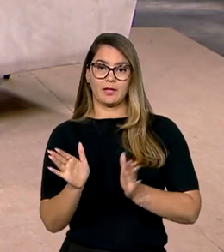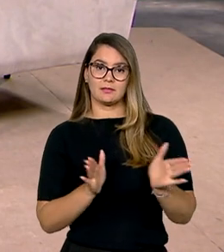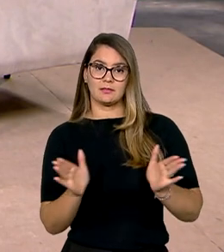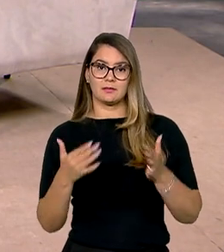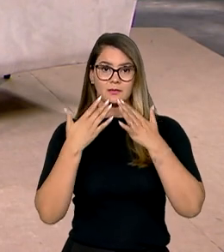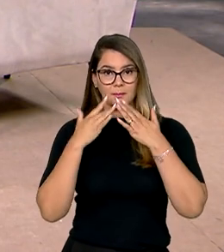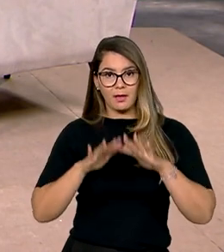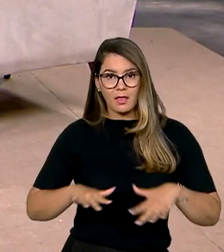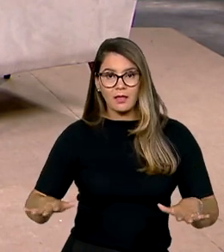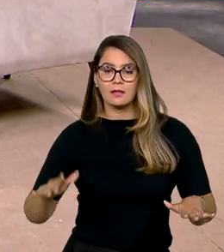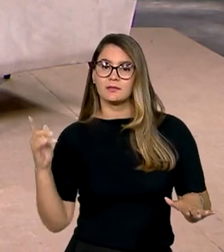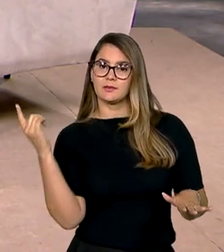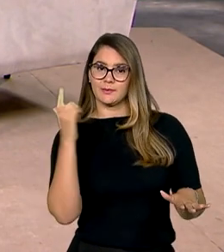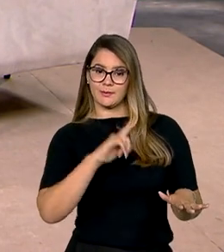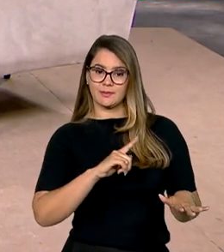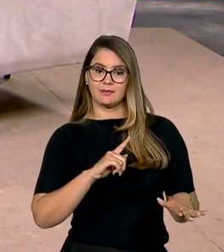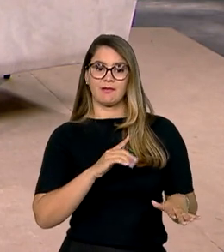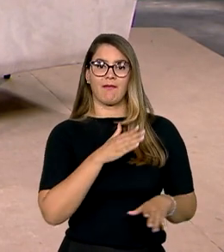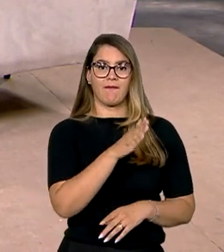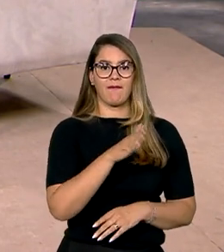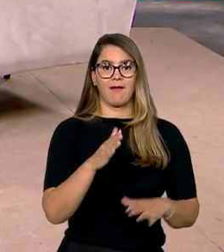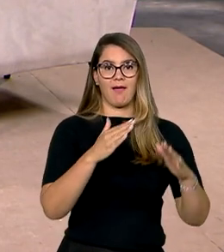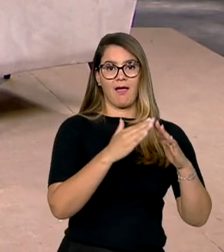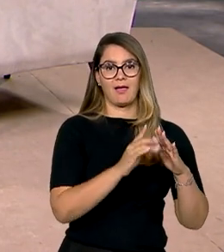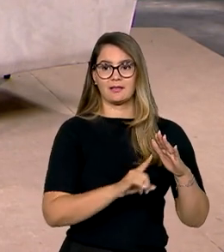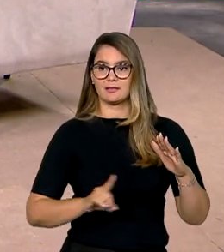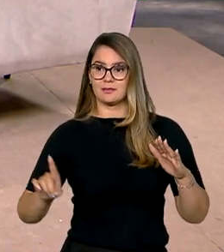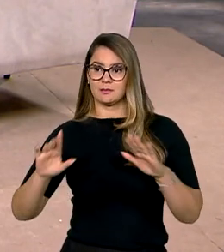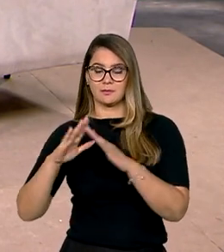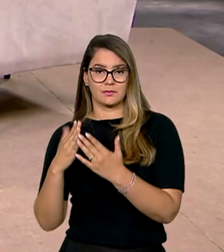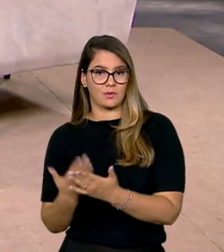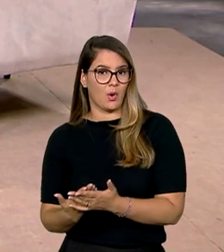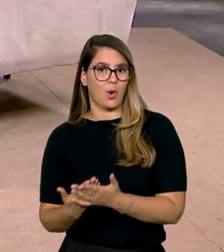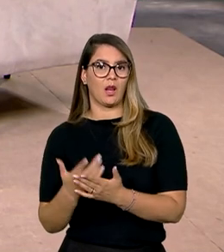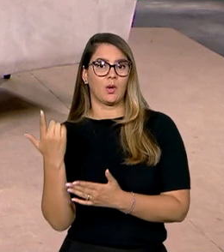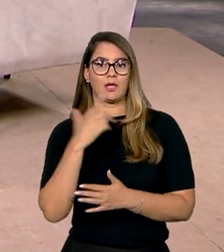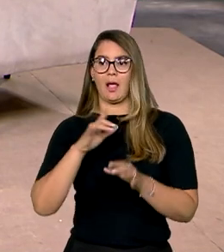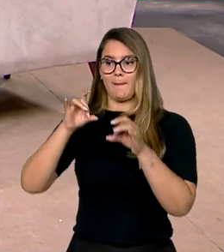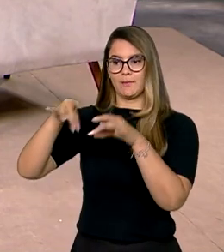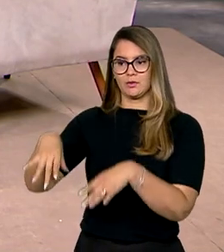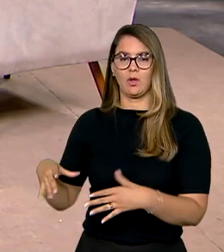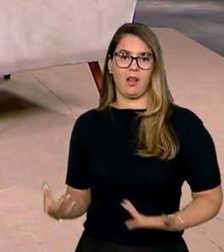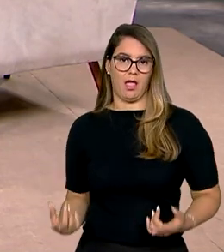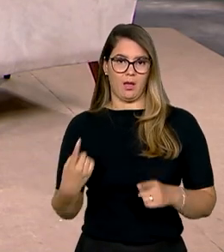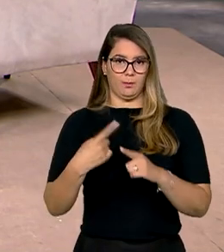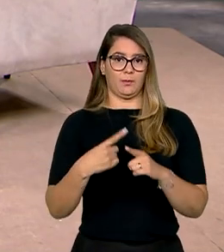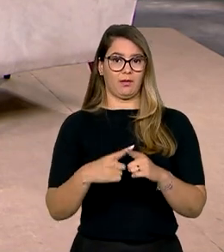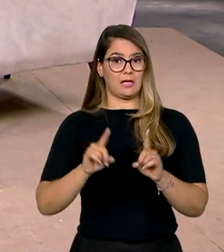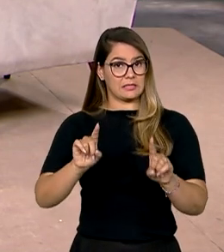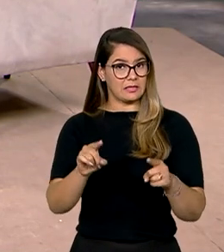deficiência deficiência conseguirem ir de casa para a escola e, assim, não se evadirem da escola, porque um dos grandes